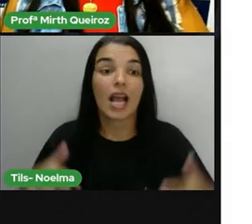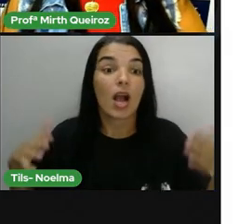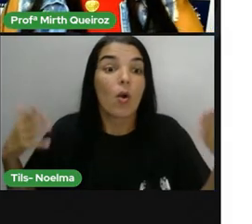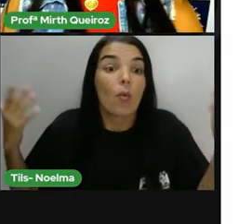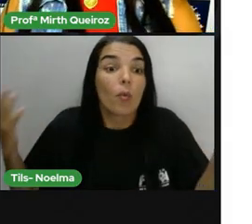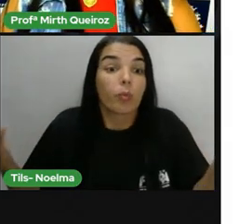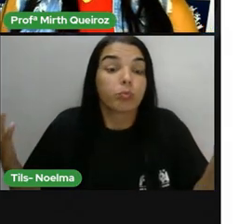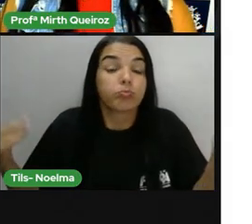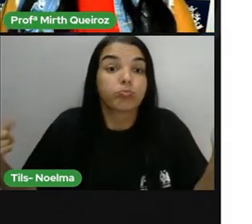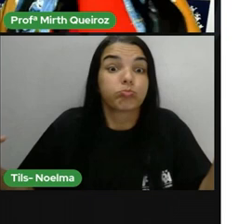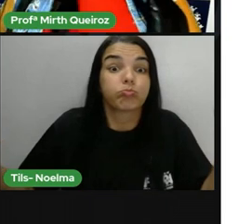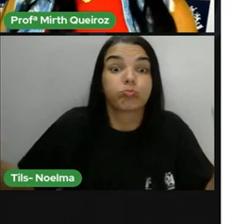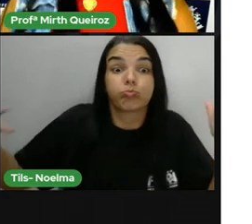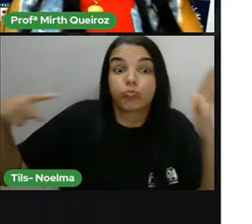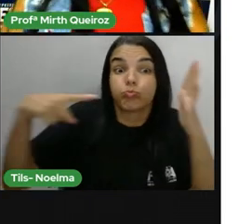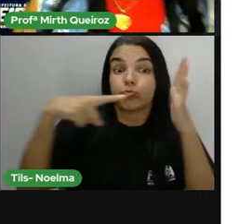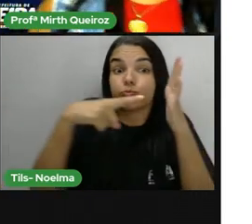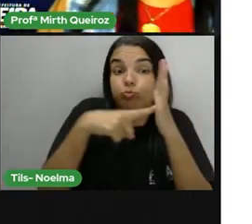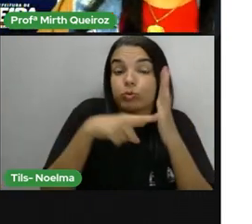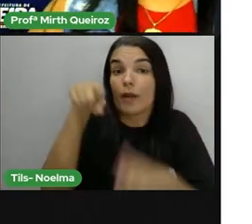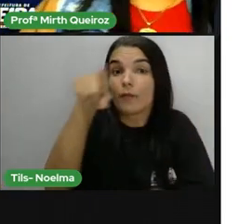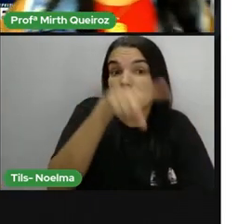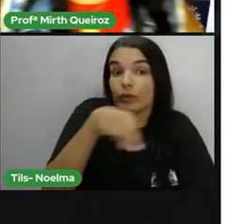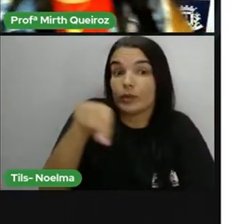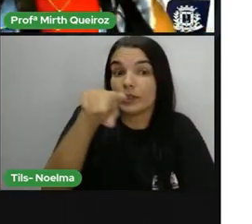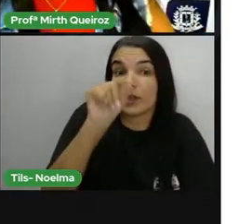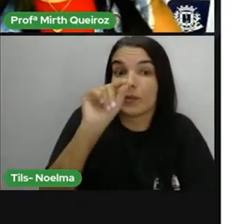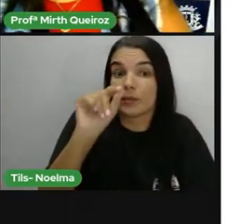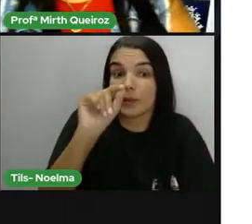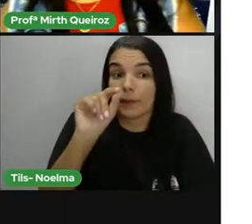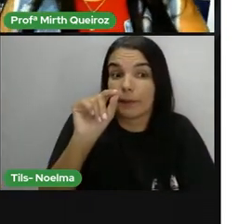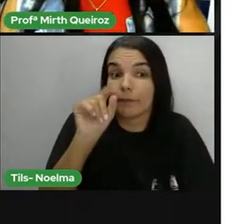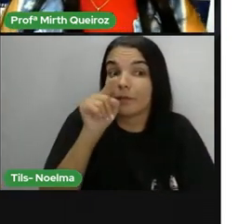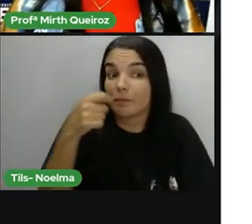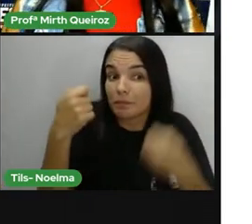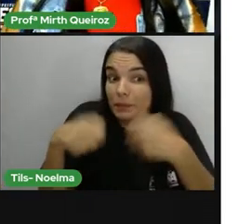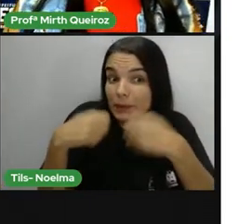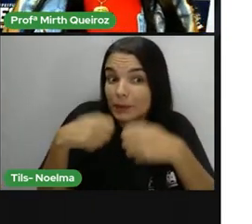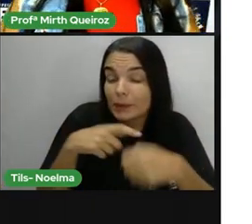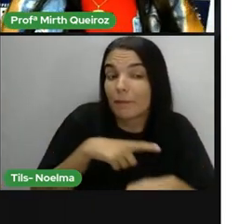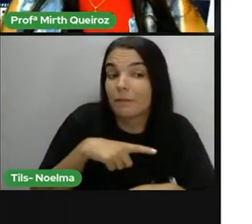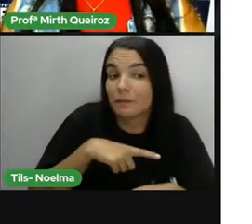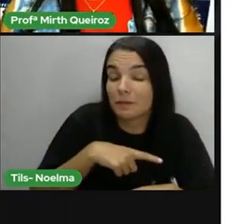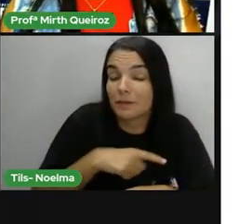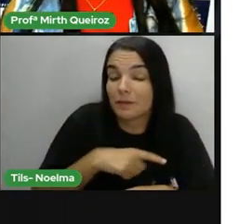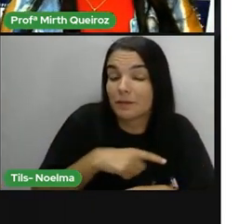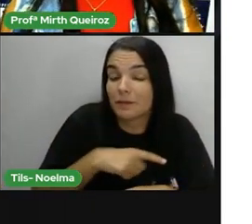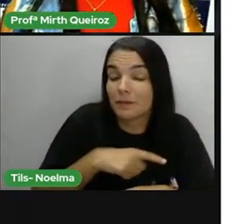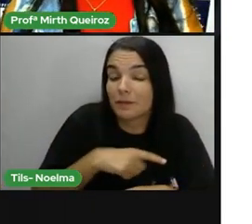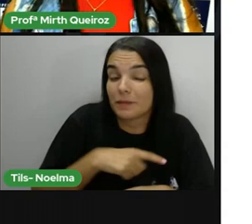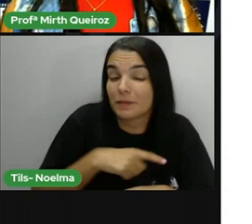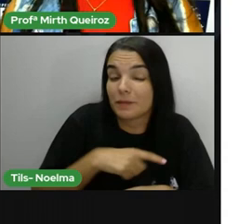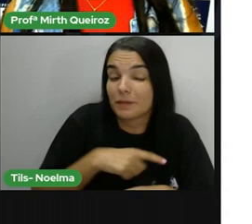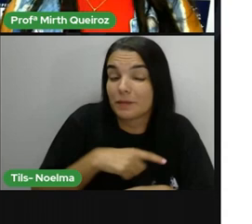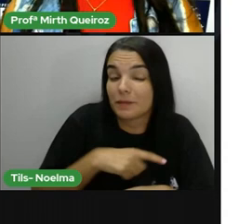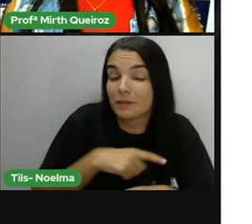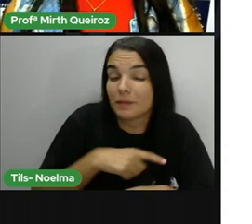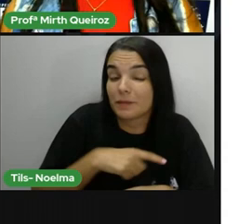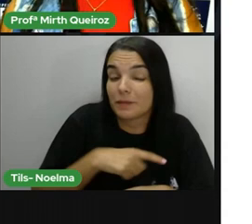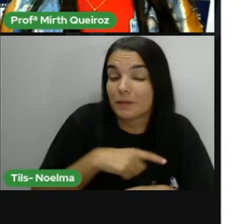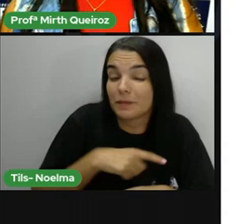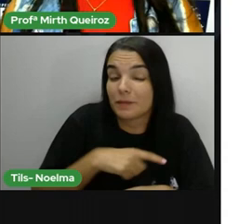Qual a missão de vocês? Hoje eu trouxe para vocês uma missão e um desafio. A missão.